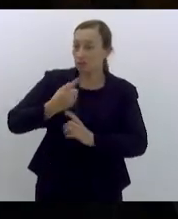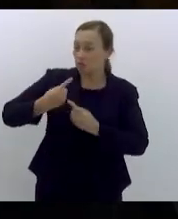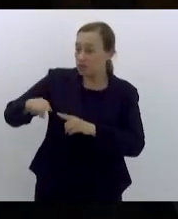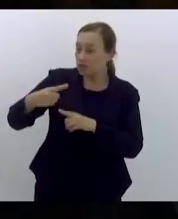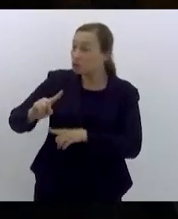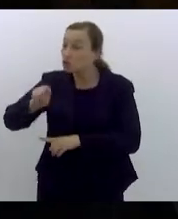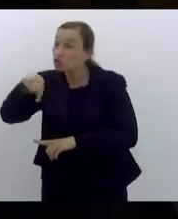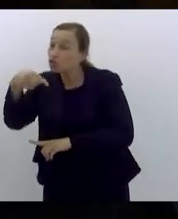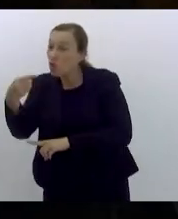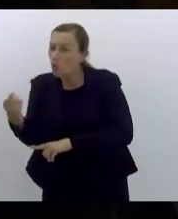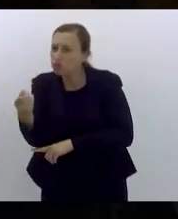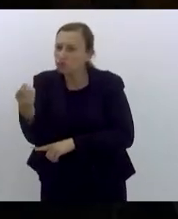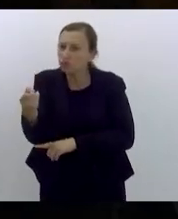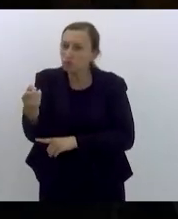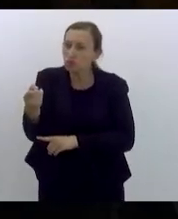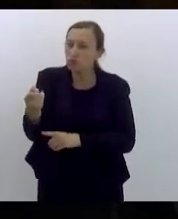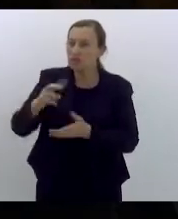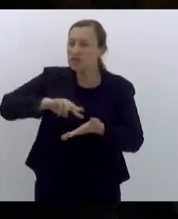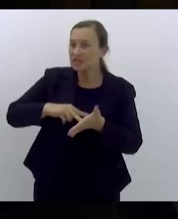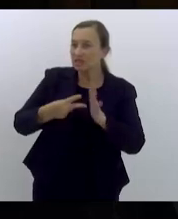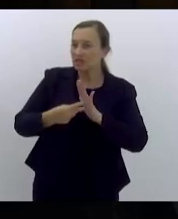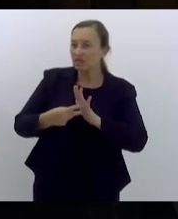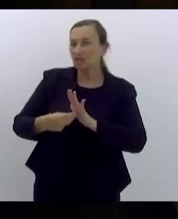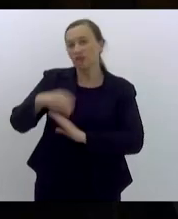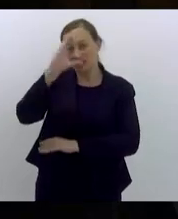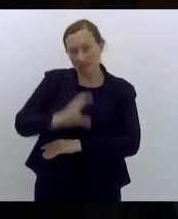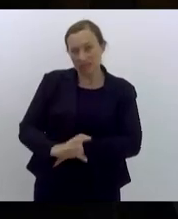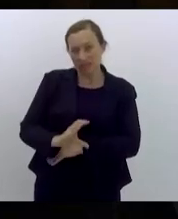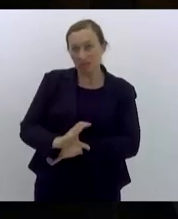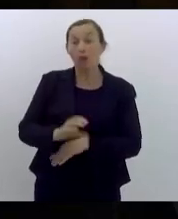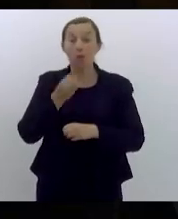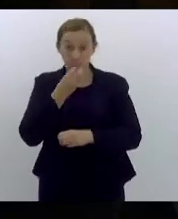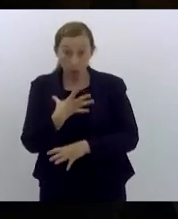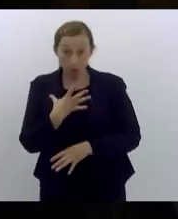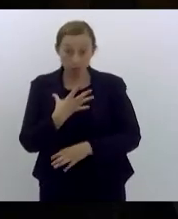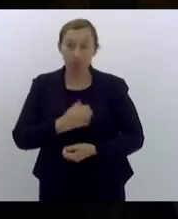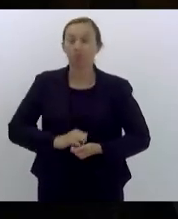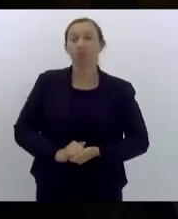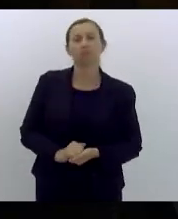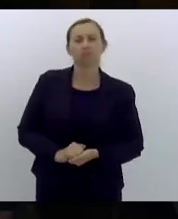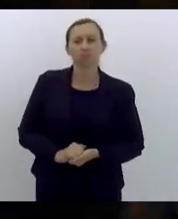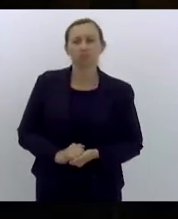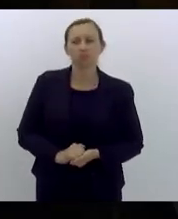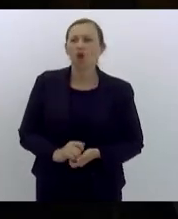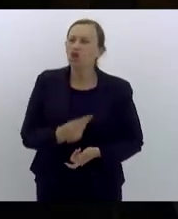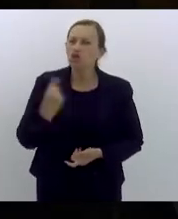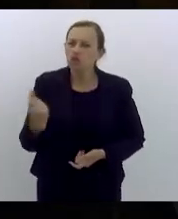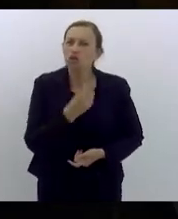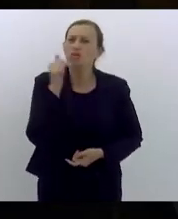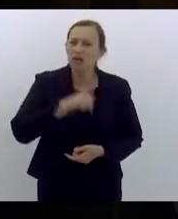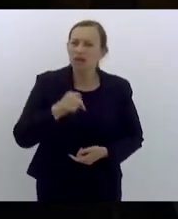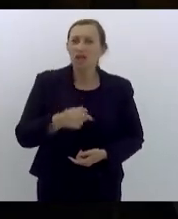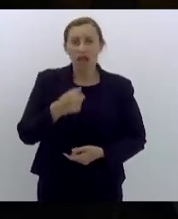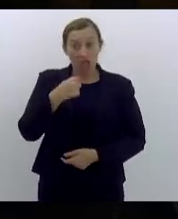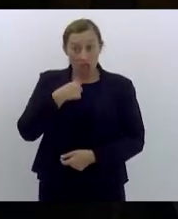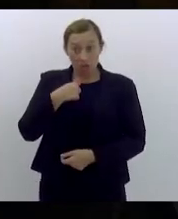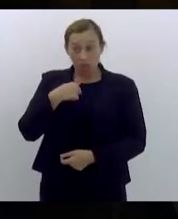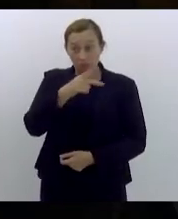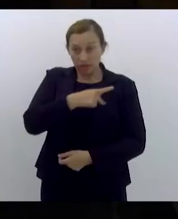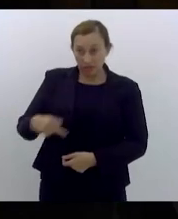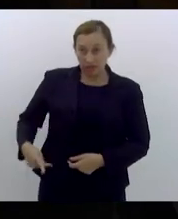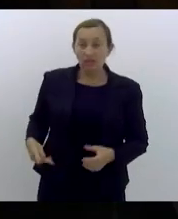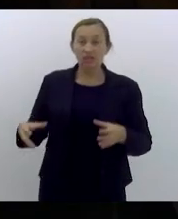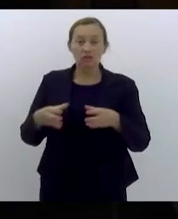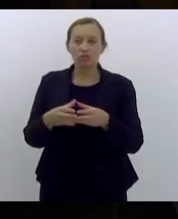de outro significado para a cidadania bom nós aqui eu enquanto presidenta da